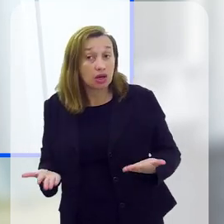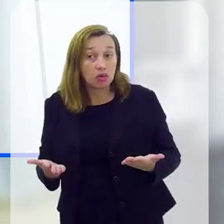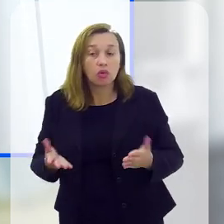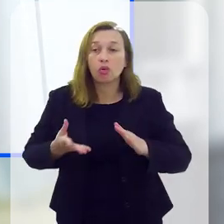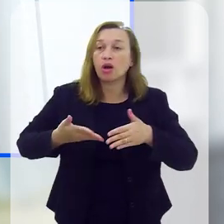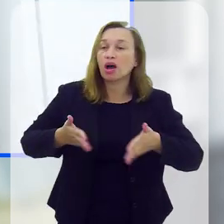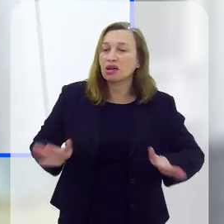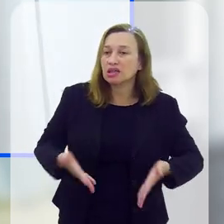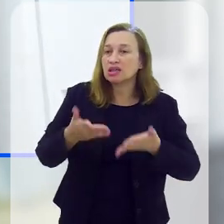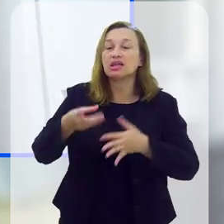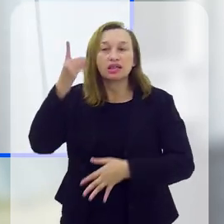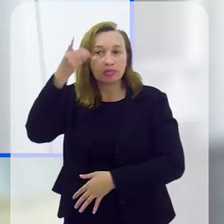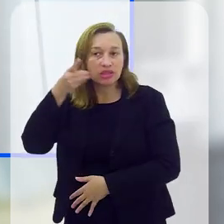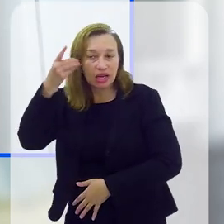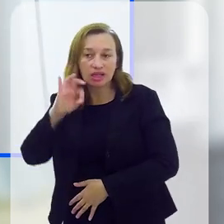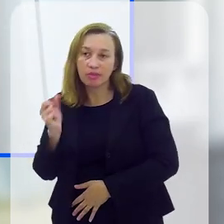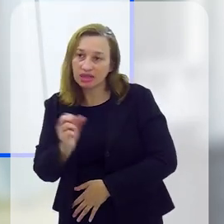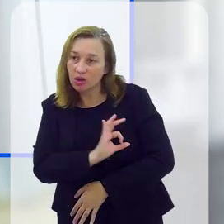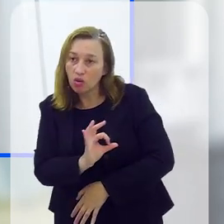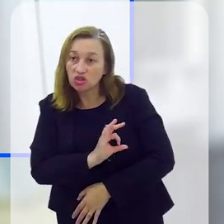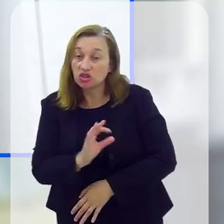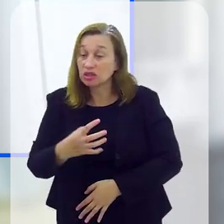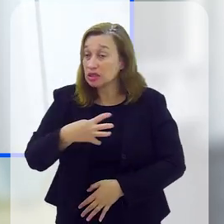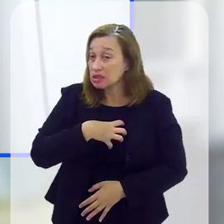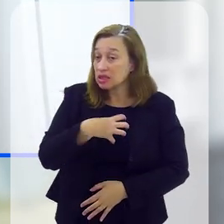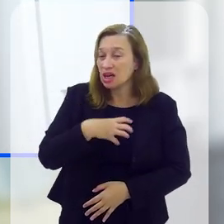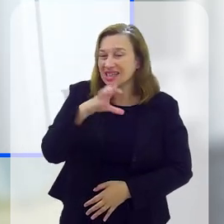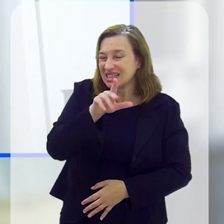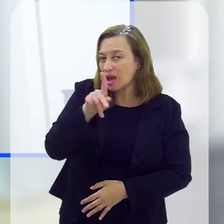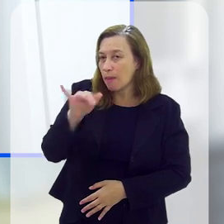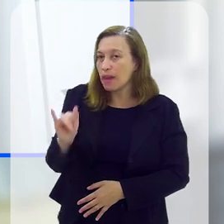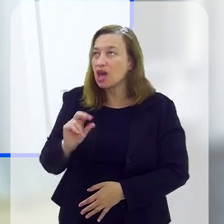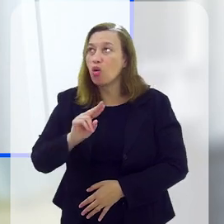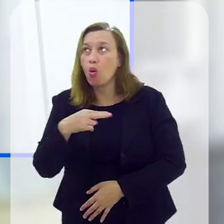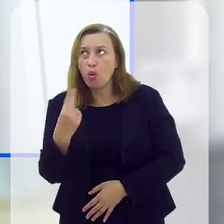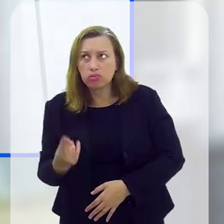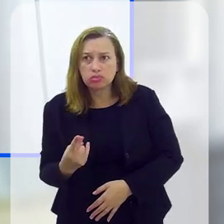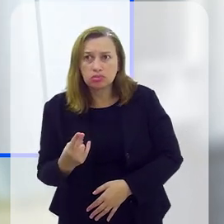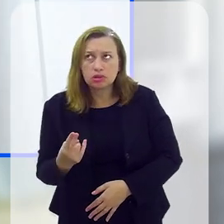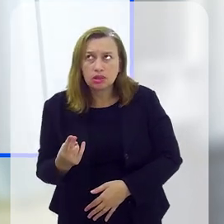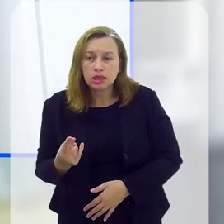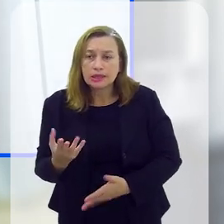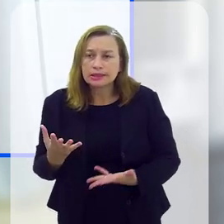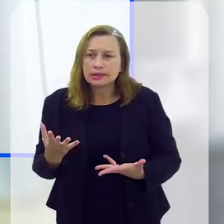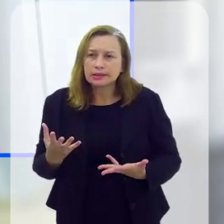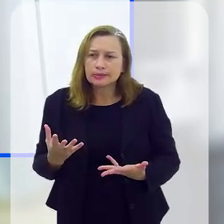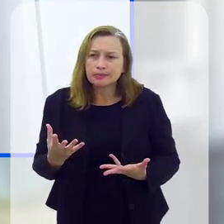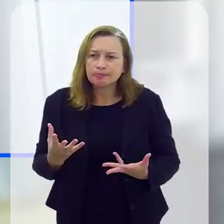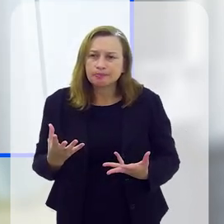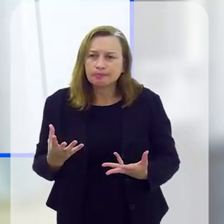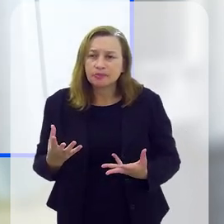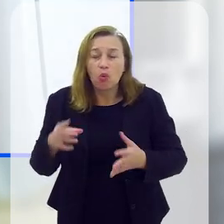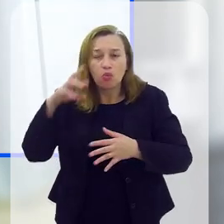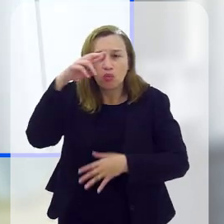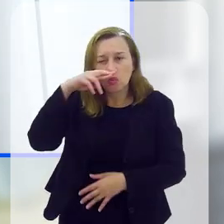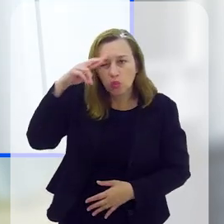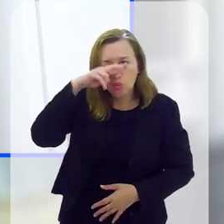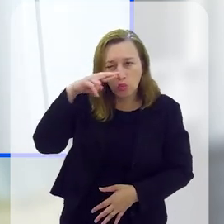orçamentária. Então, a iniciativa da deputada Marta Rocha, nesse sentido, tanto pela CPI quanto pela